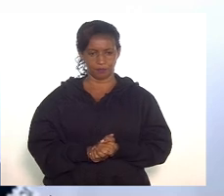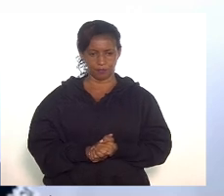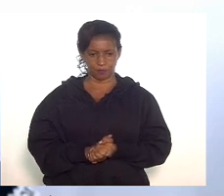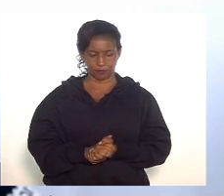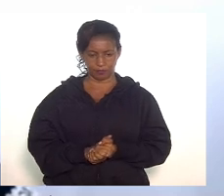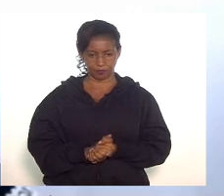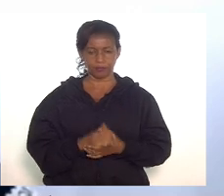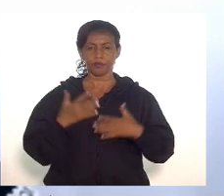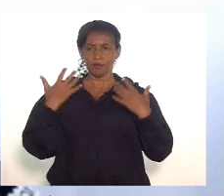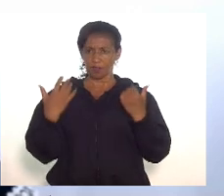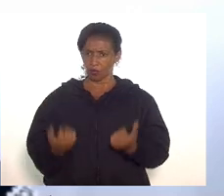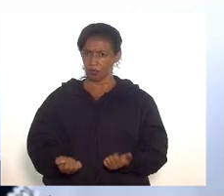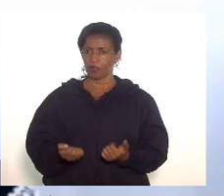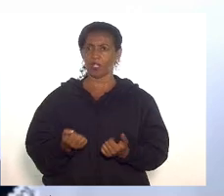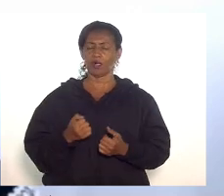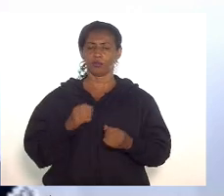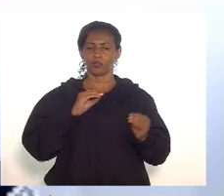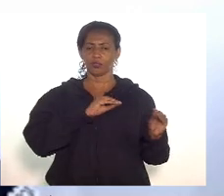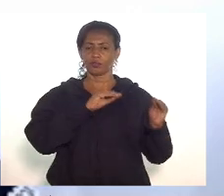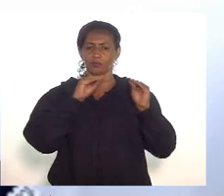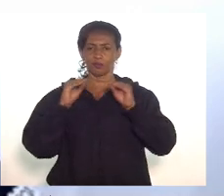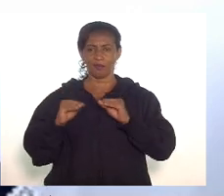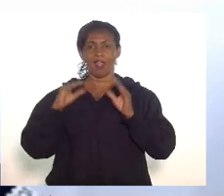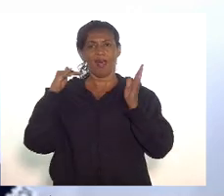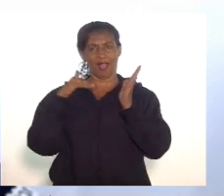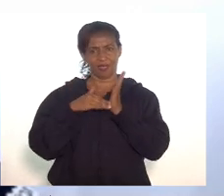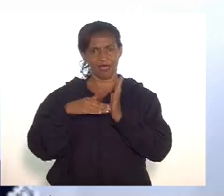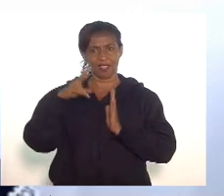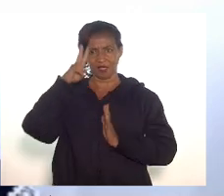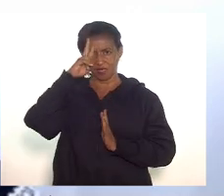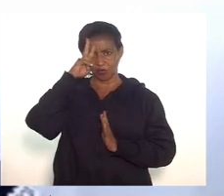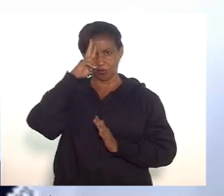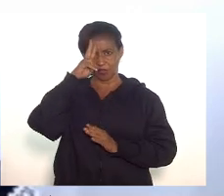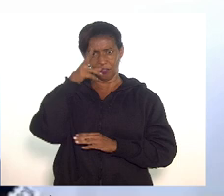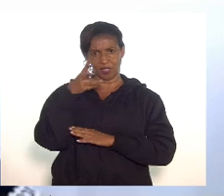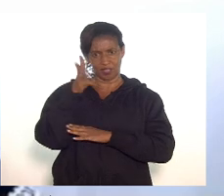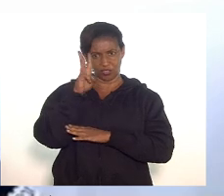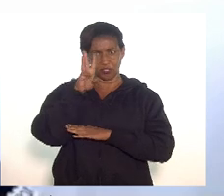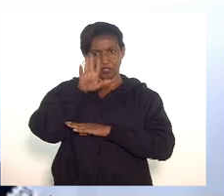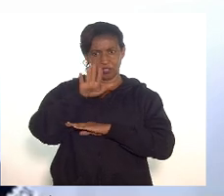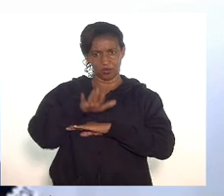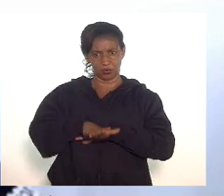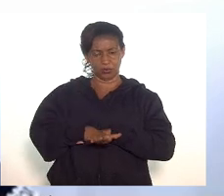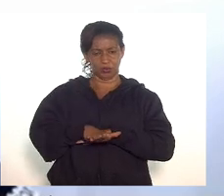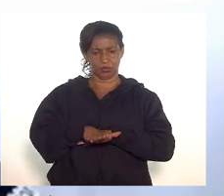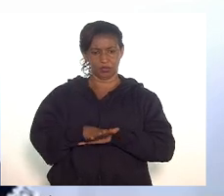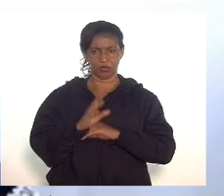as emendas sejam apresentadas até segunda-feira, às 15 horas? É possível?